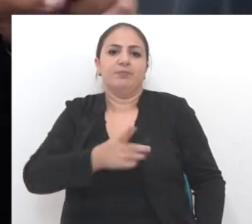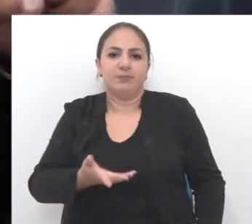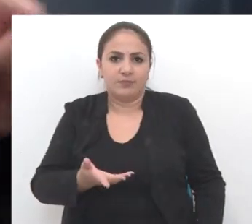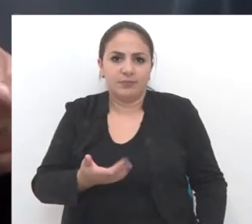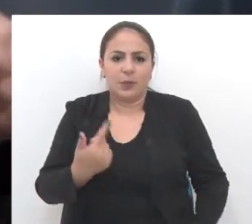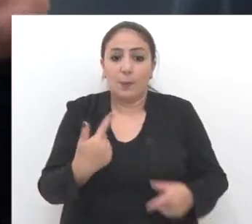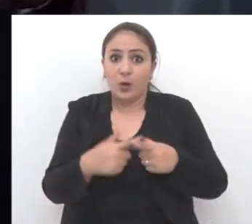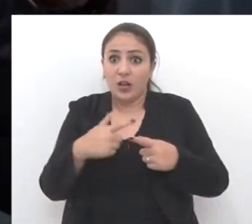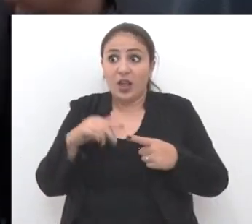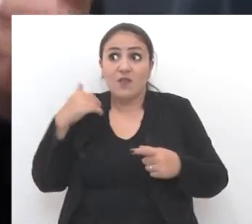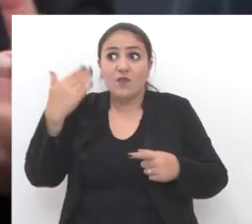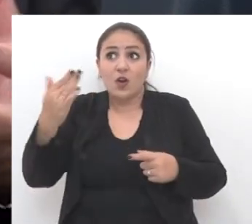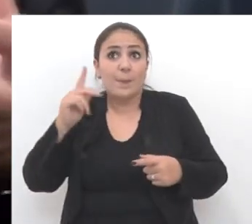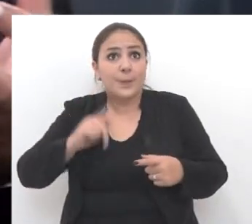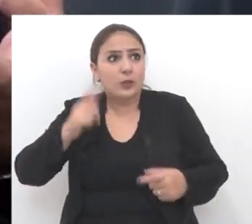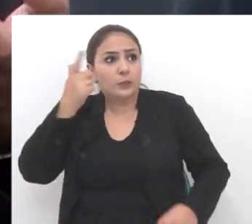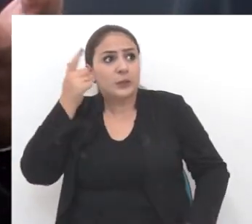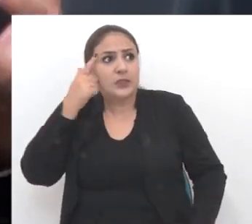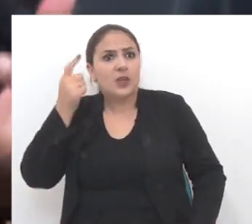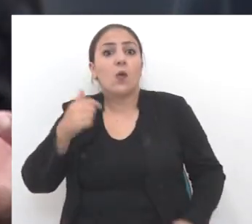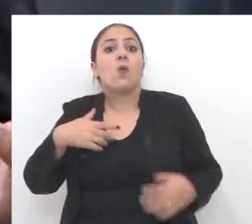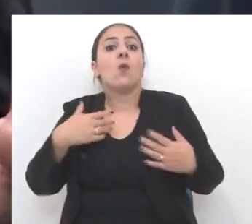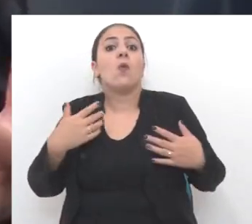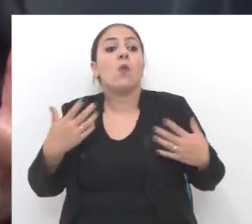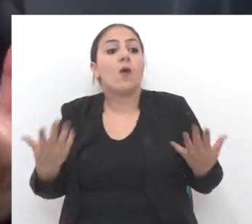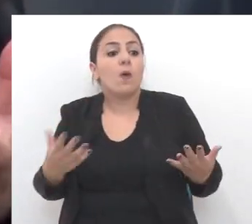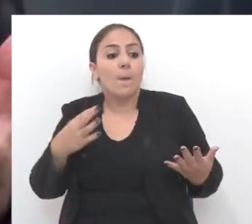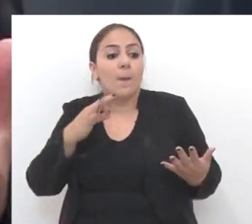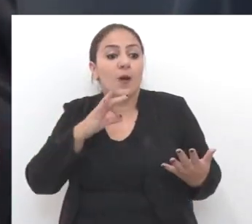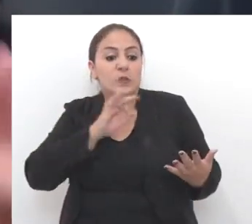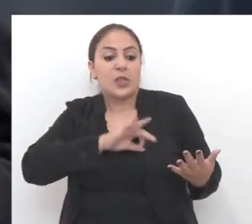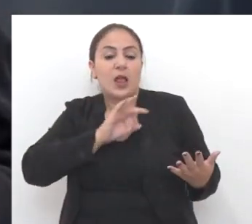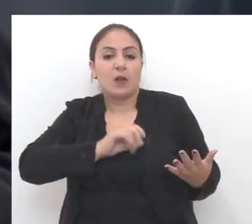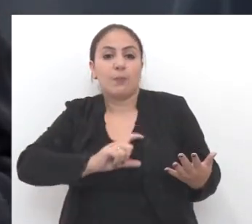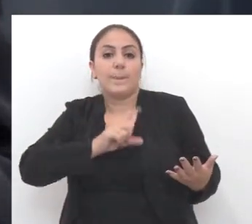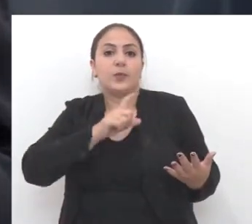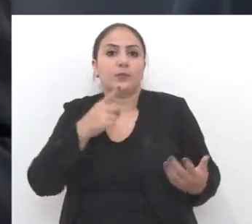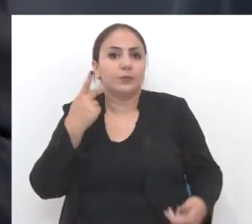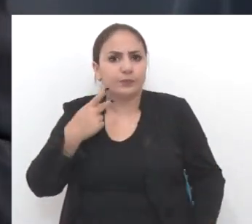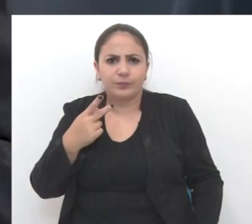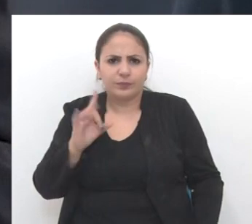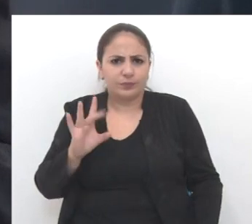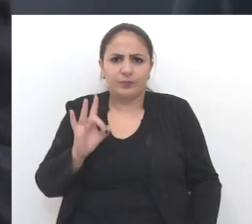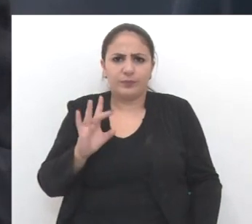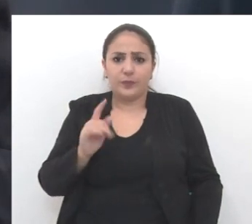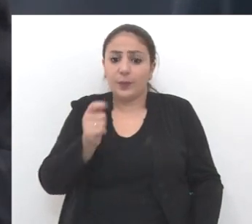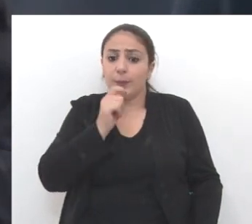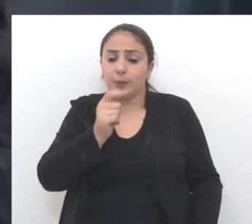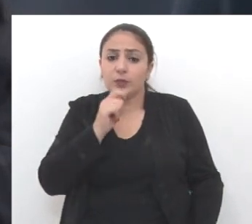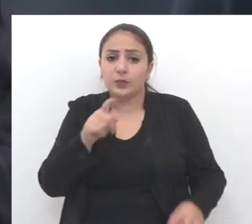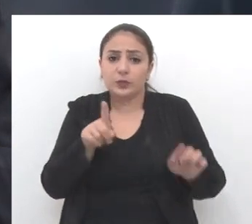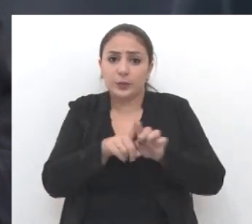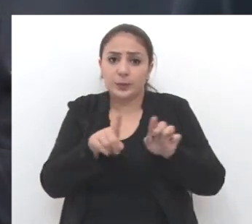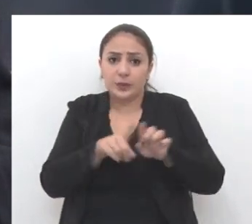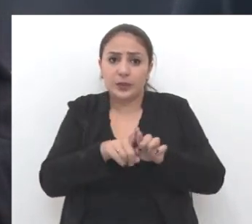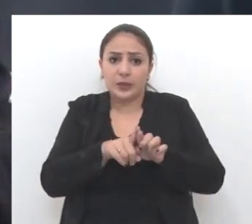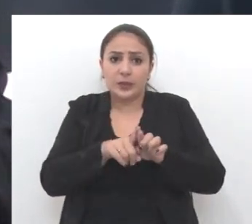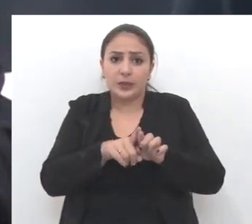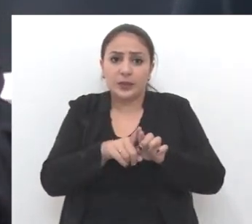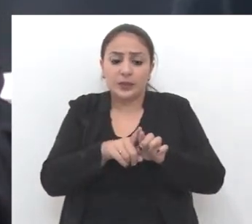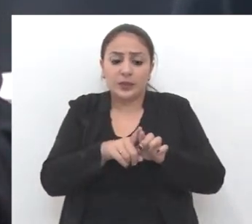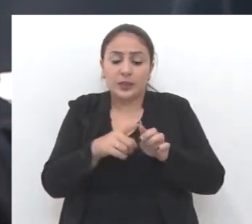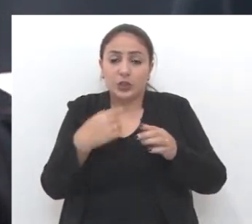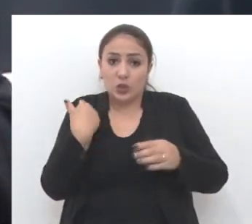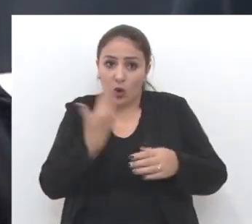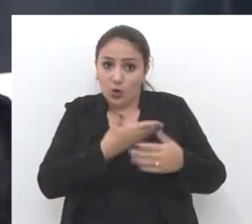lá fora as pessoas estão imaginando que é aumento dos vereadores. Não é aumento dos vereadores. Inclusive uma reportagem que saiu no Ministério da Rádio,